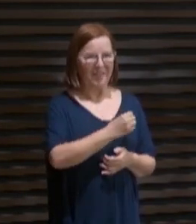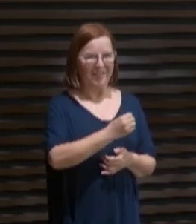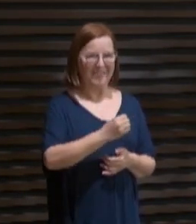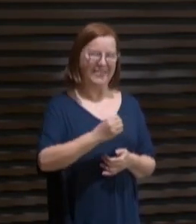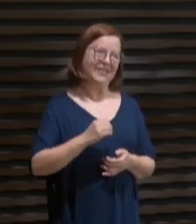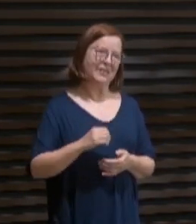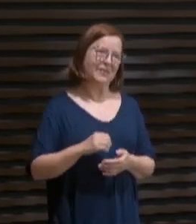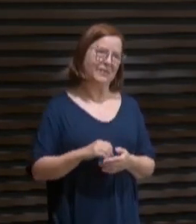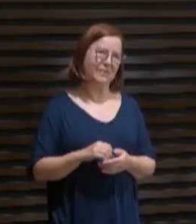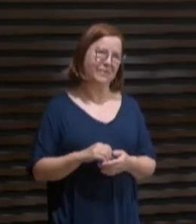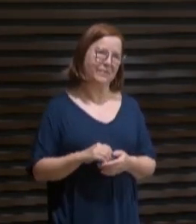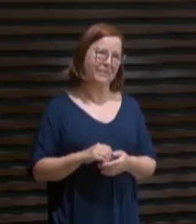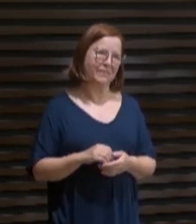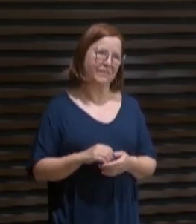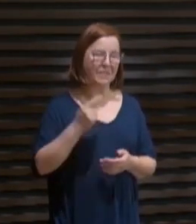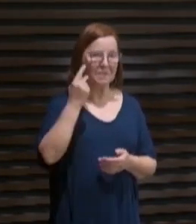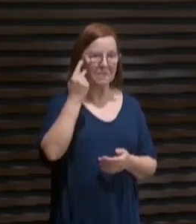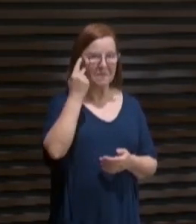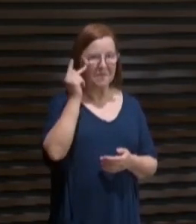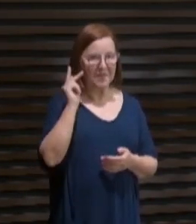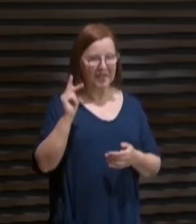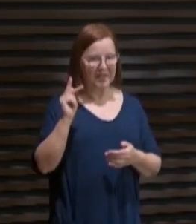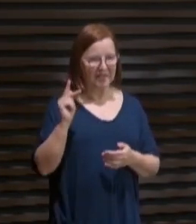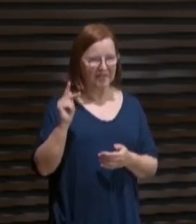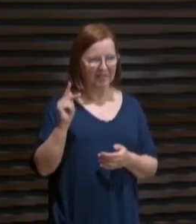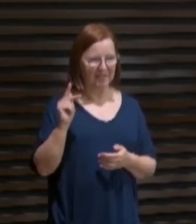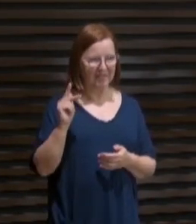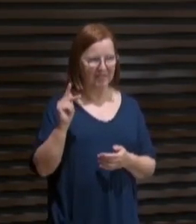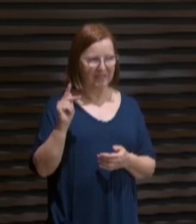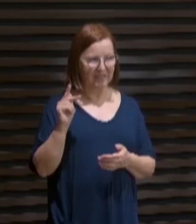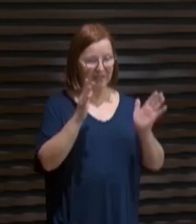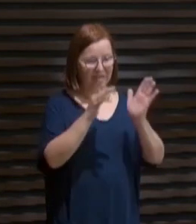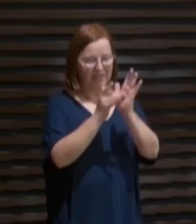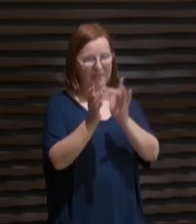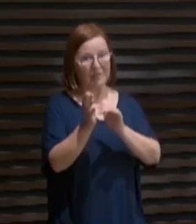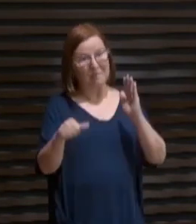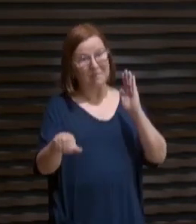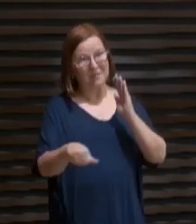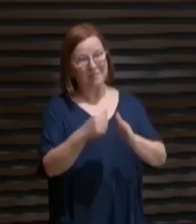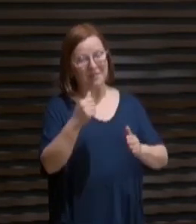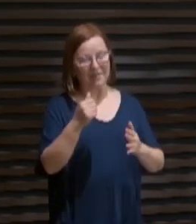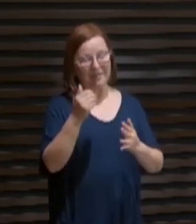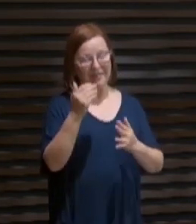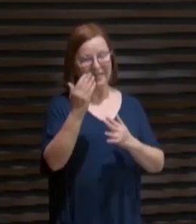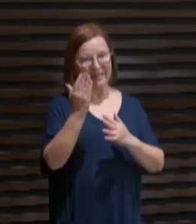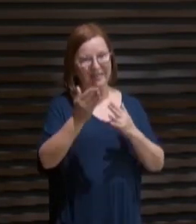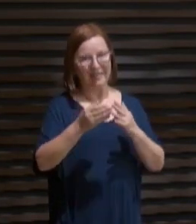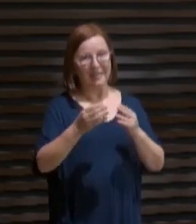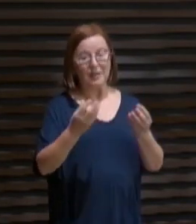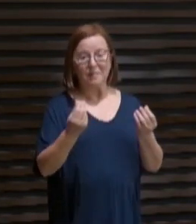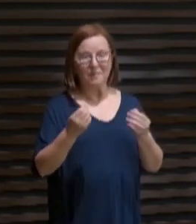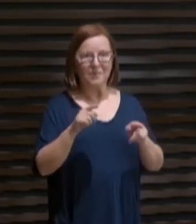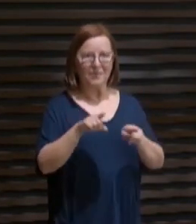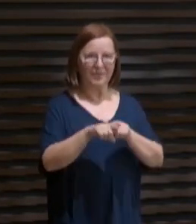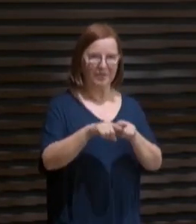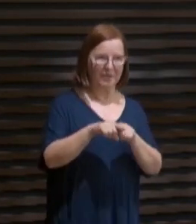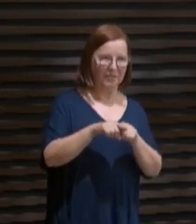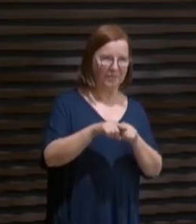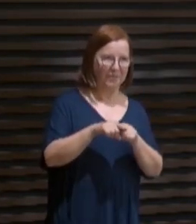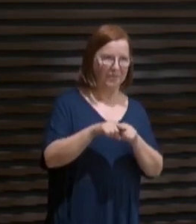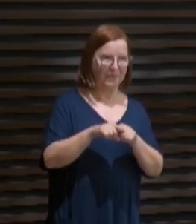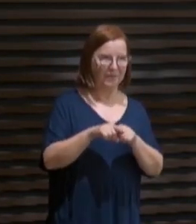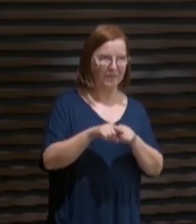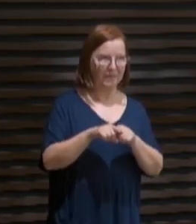a fim de que ele seja o primogênito entre muitos irmãos. E aos que